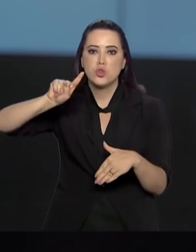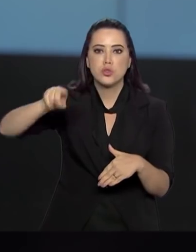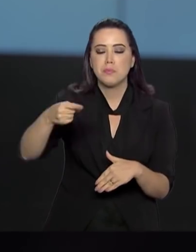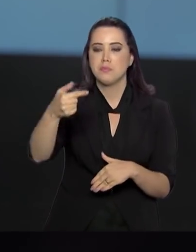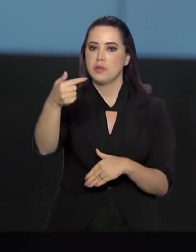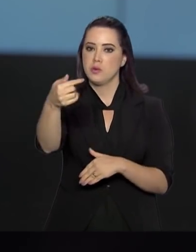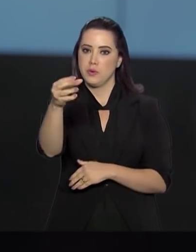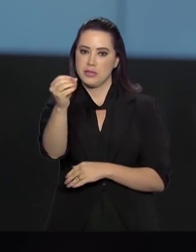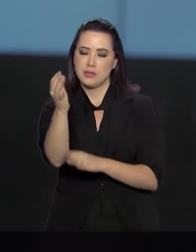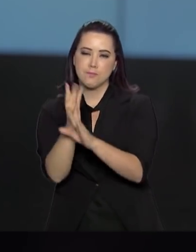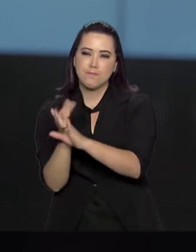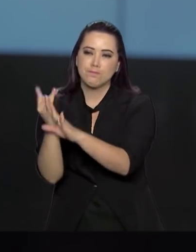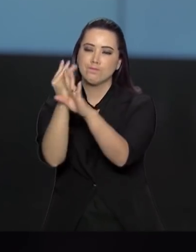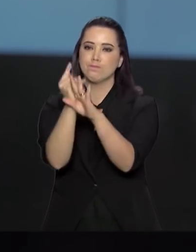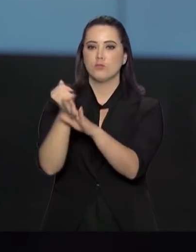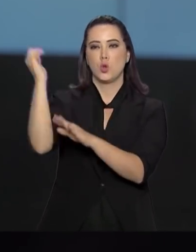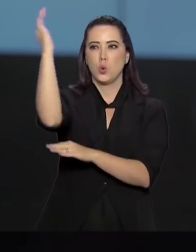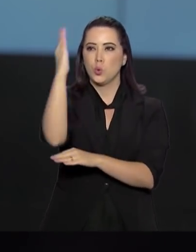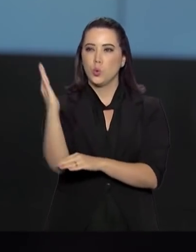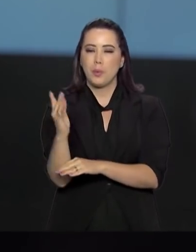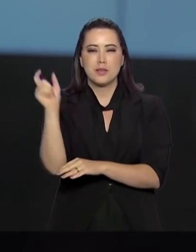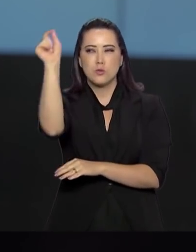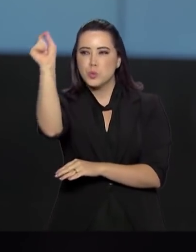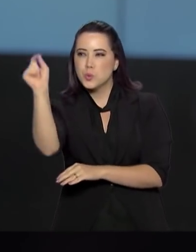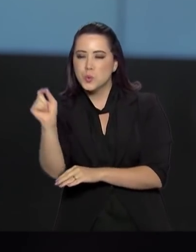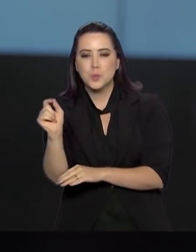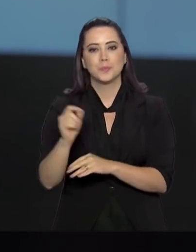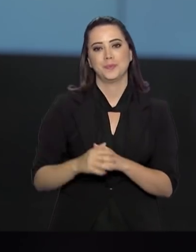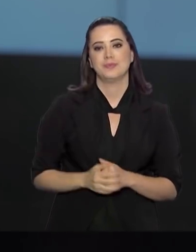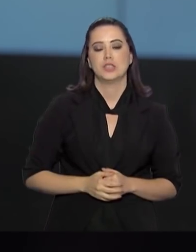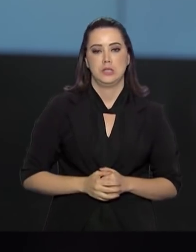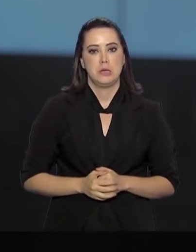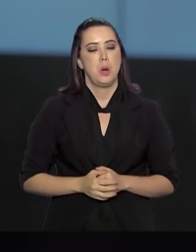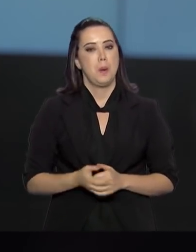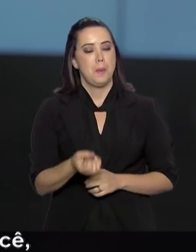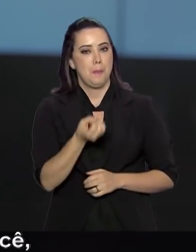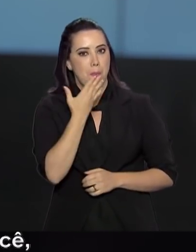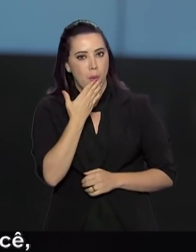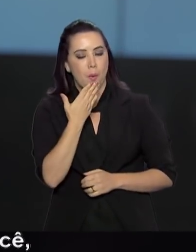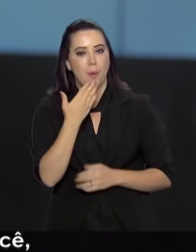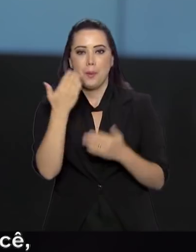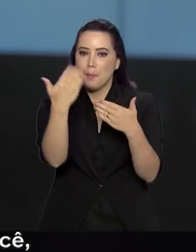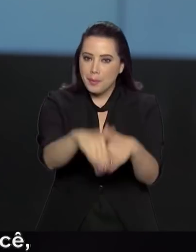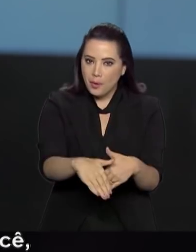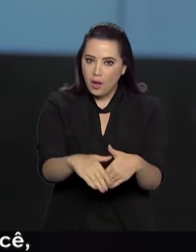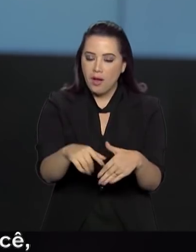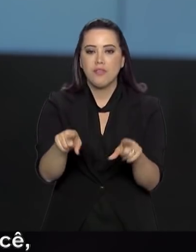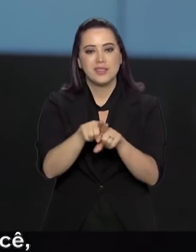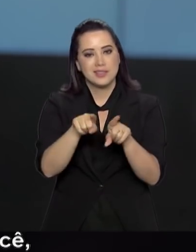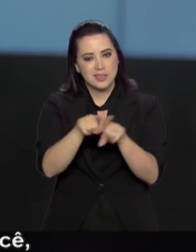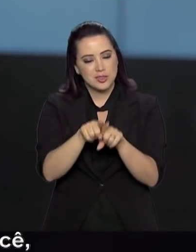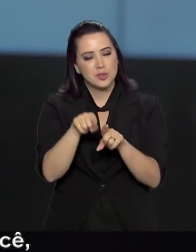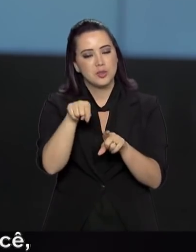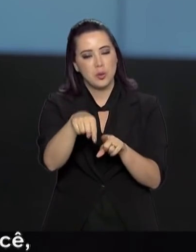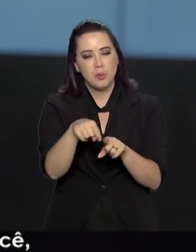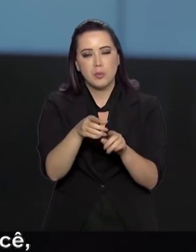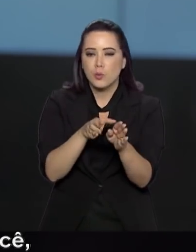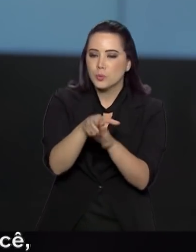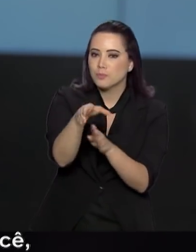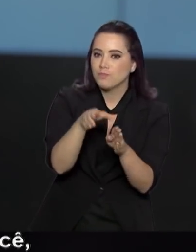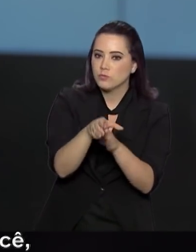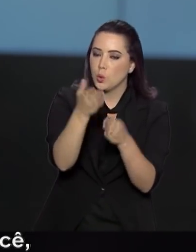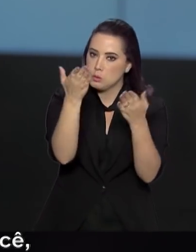municípios do Brasil todo. Além de desejar uma boa prova, eu venho aqui passar algumas orientações